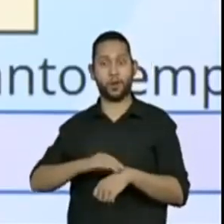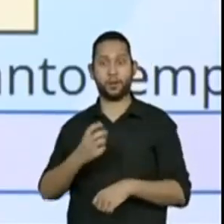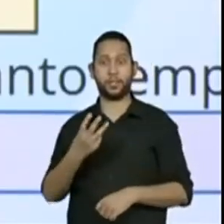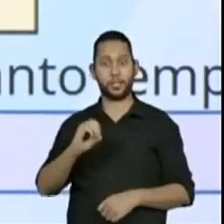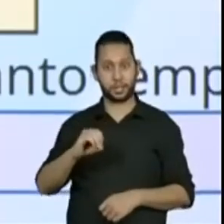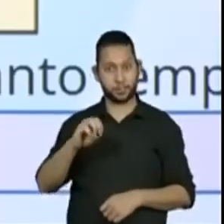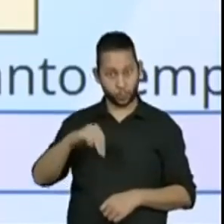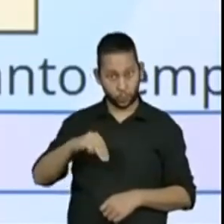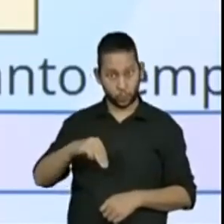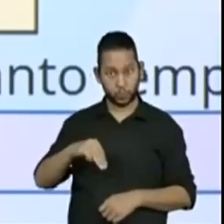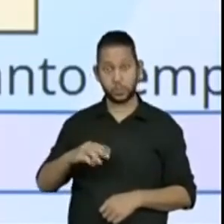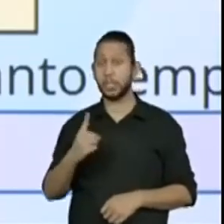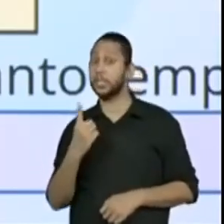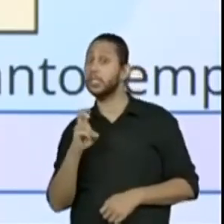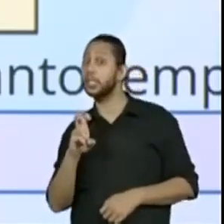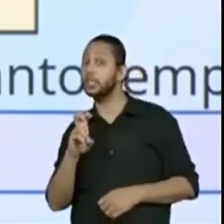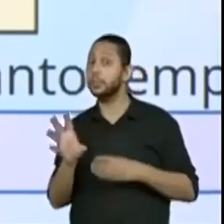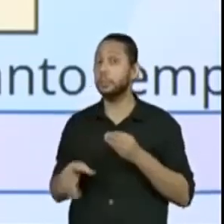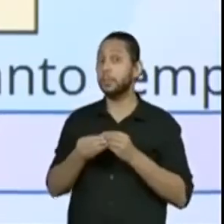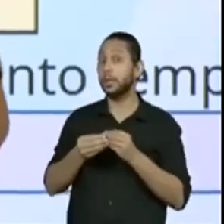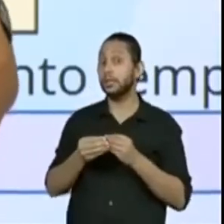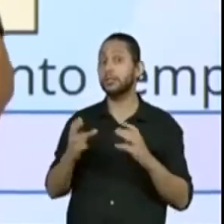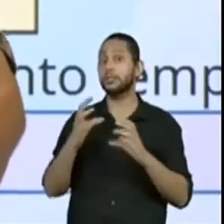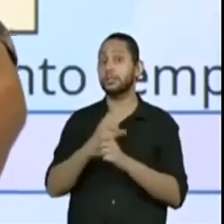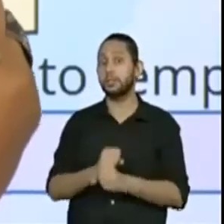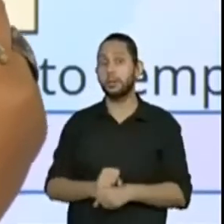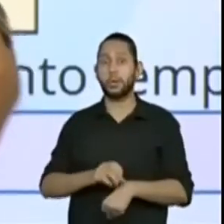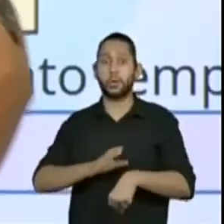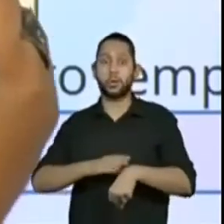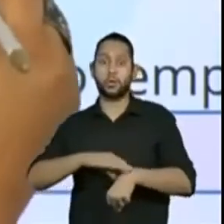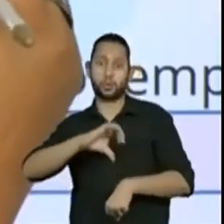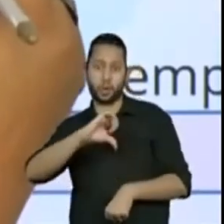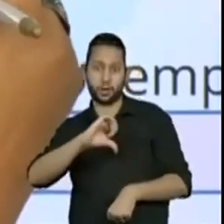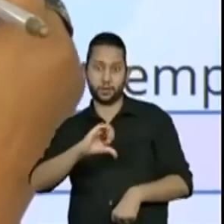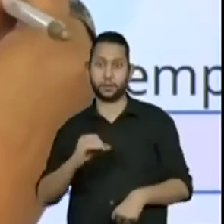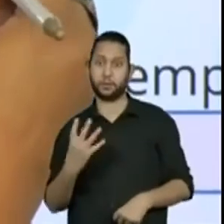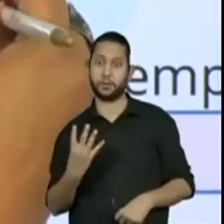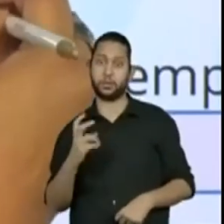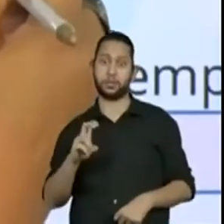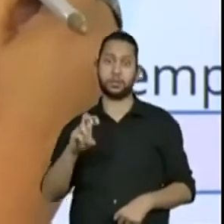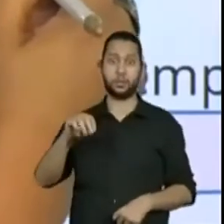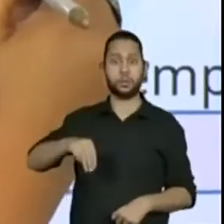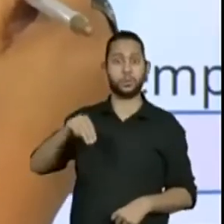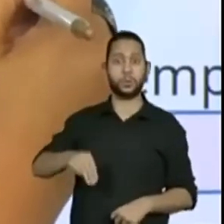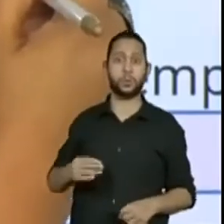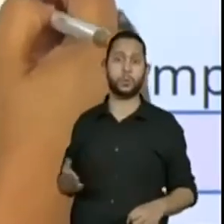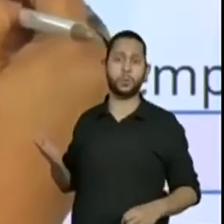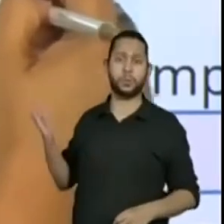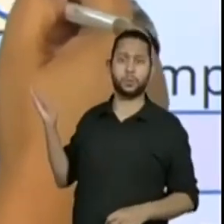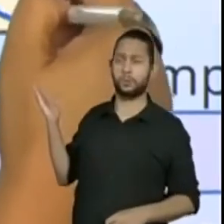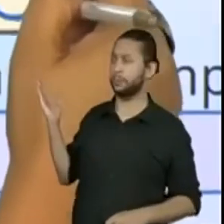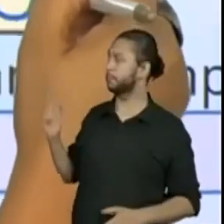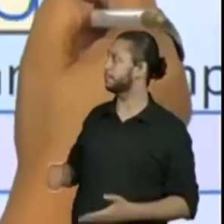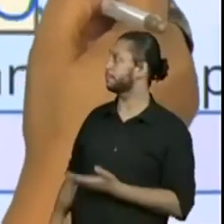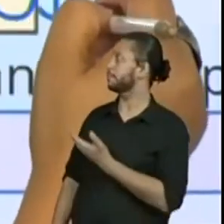seria 9 horas e 45